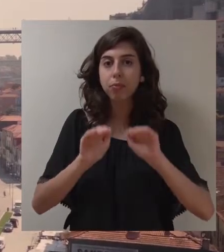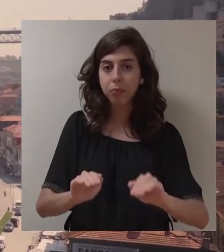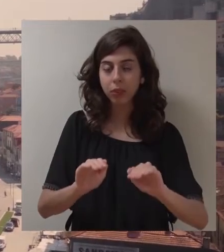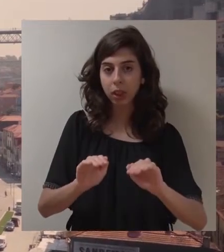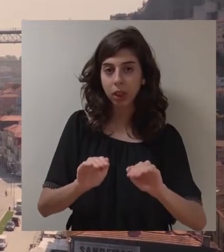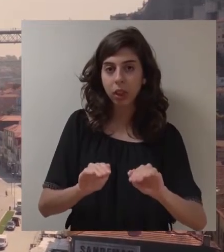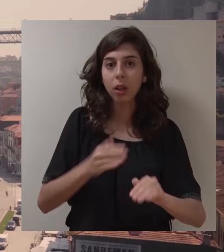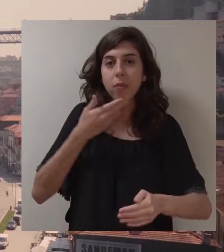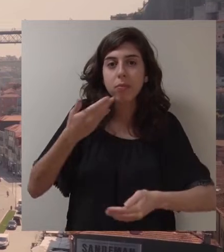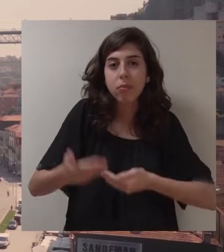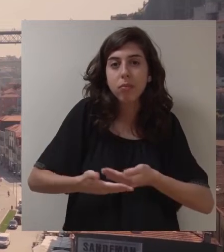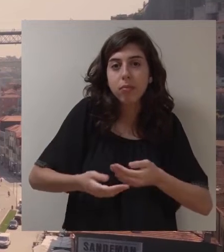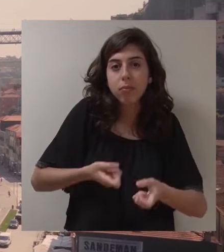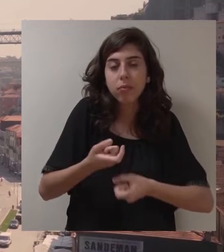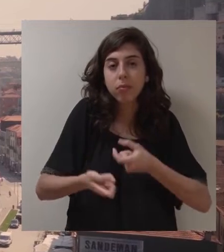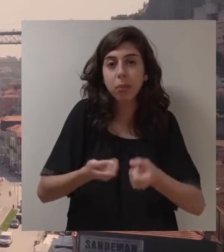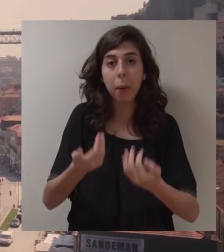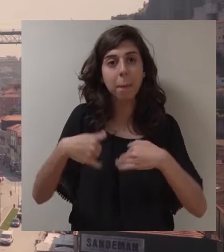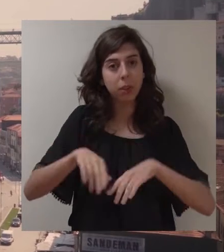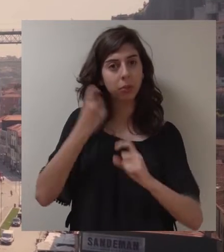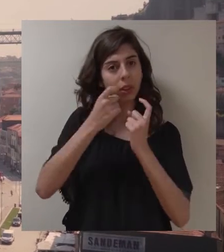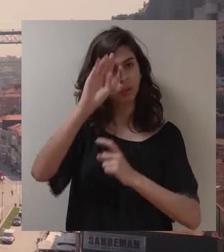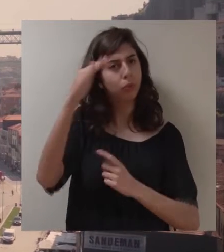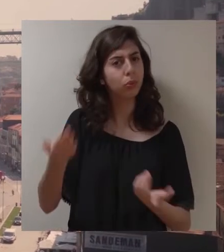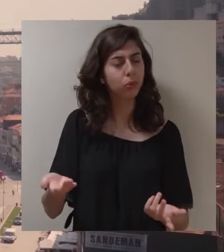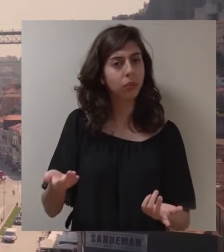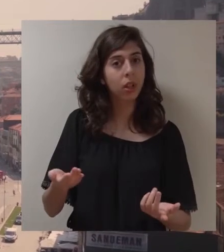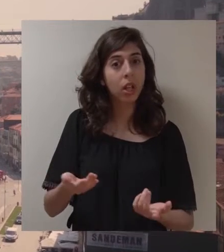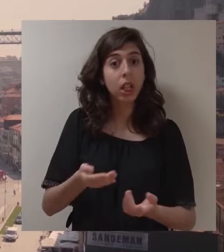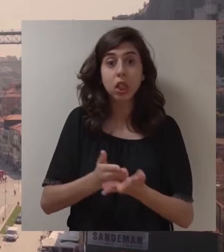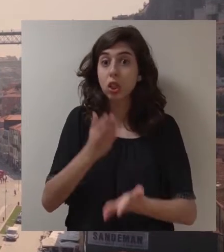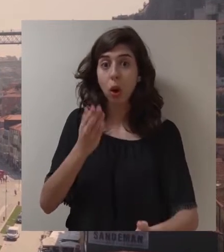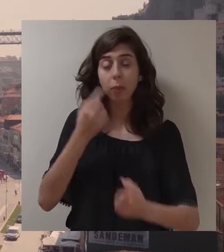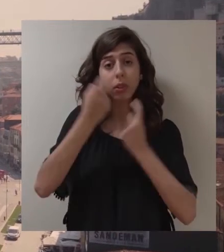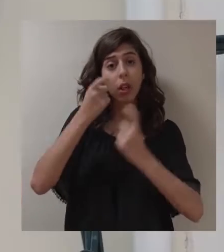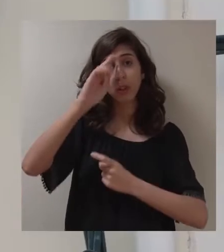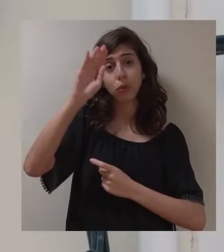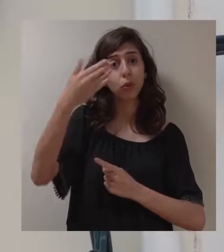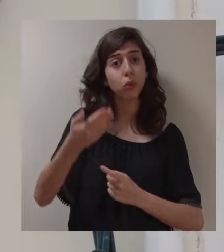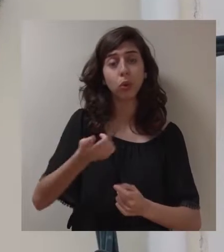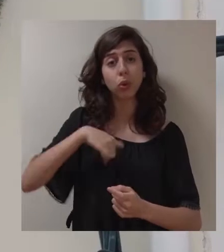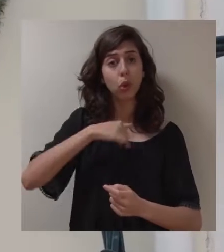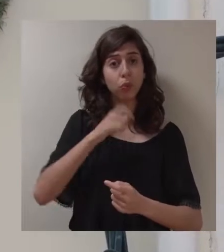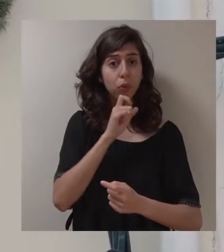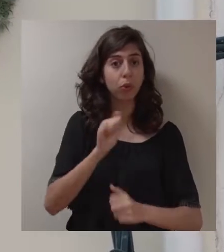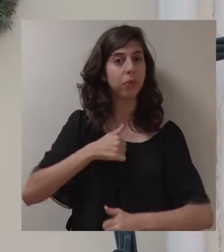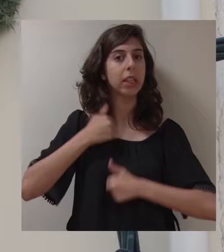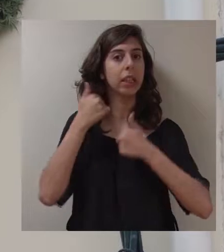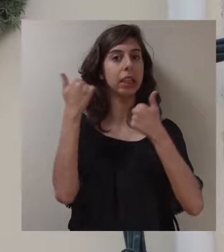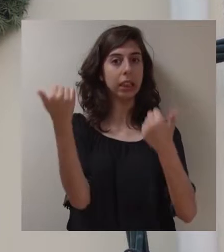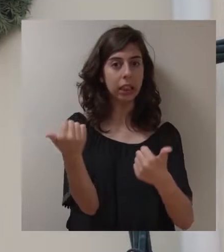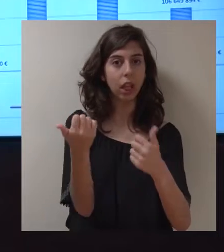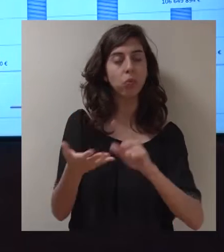armazéns, a envelhecer paulatinamente. Mas tem uma projeção para o futuro. E é só pensando no futuro que podemos ter uma cidade